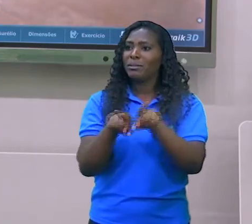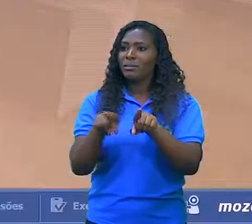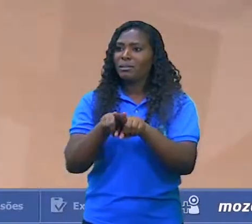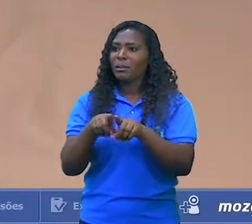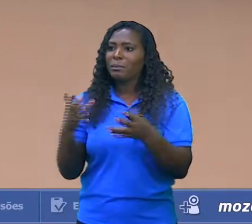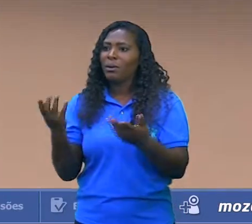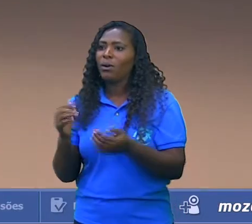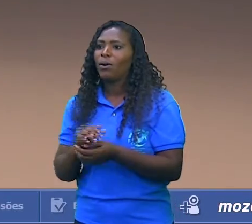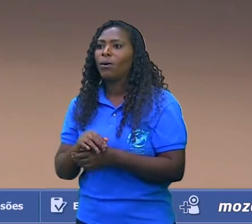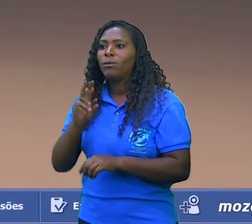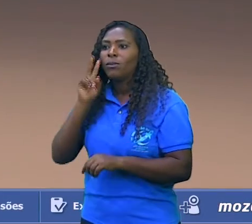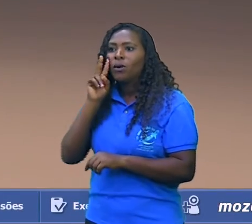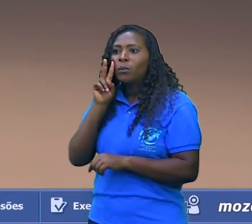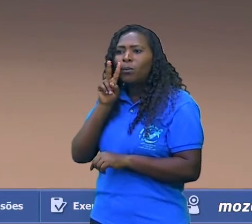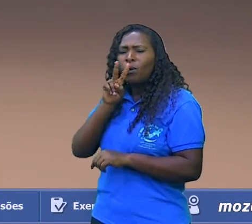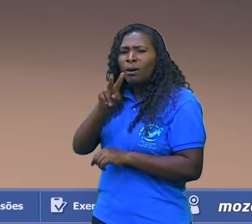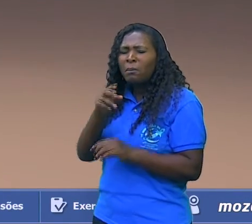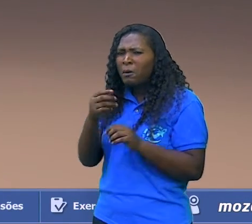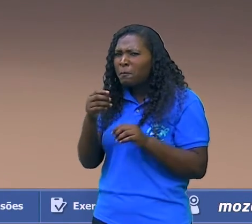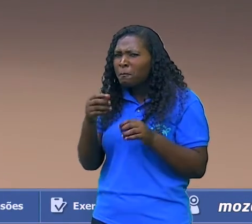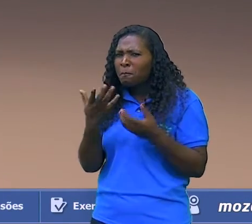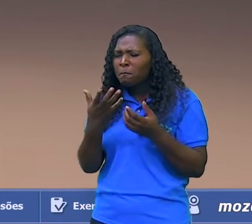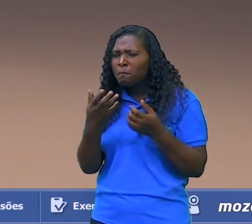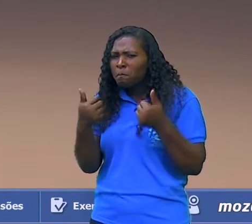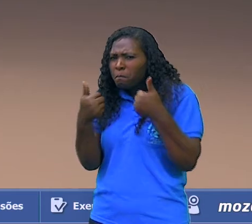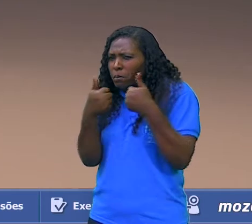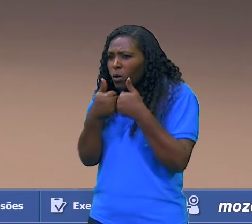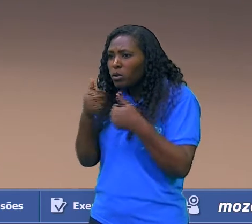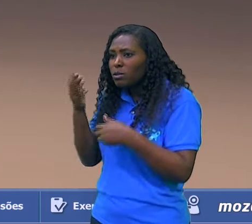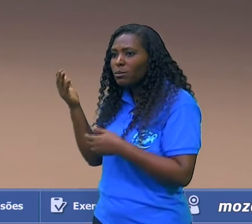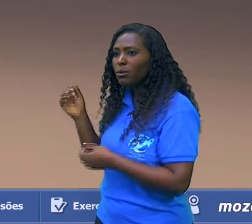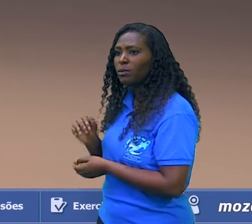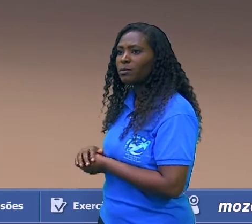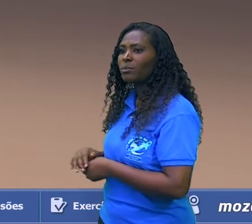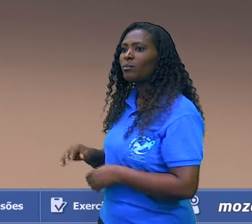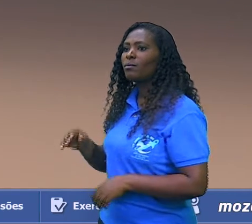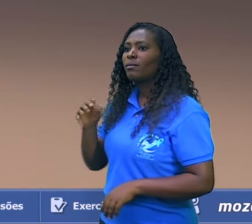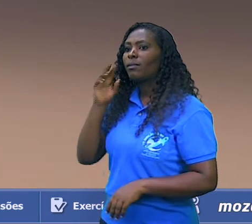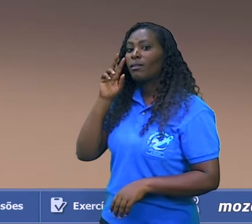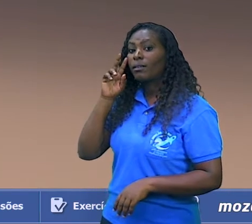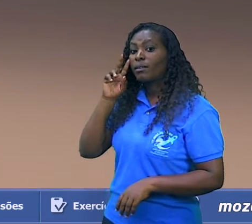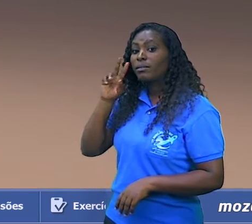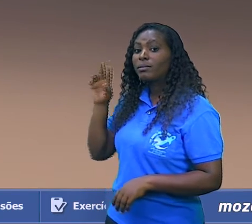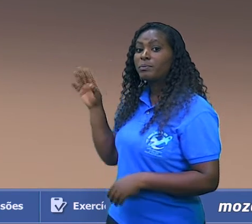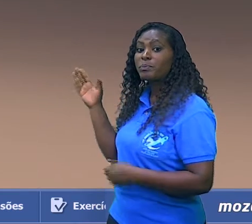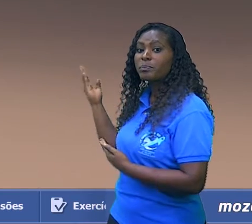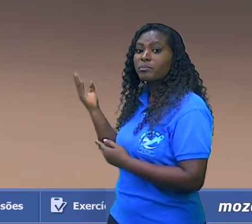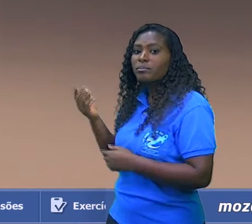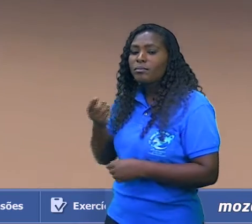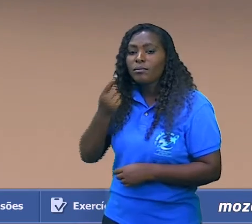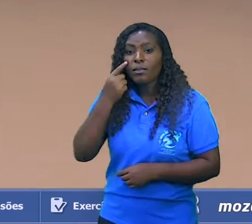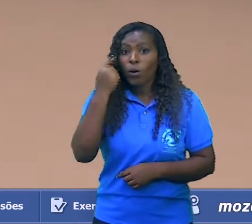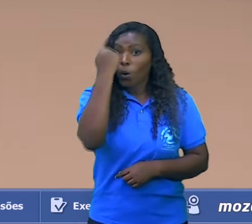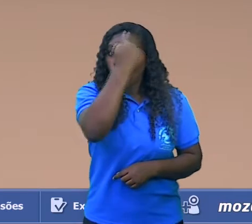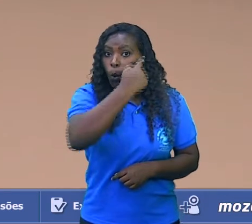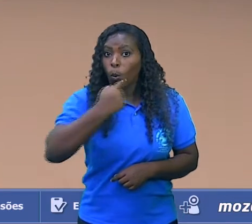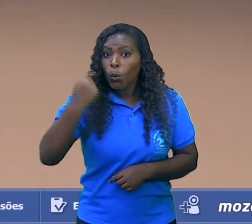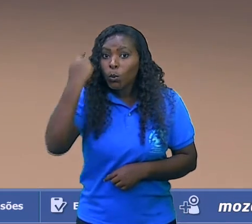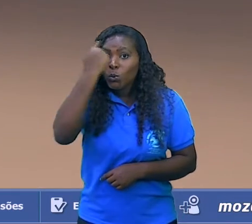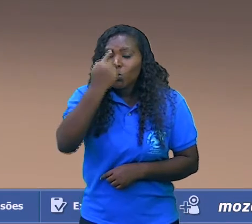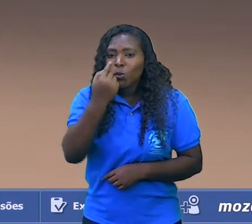uma olhada com mais profundidade. Olha aqui o busto de Júlio César.